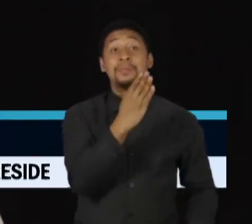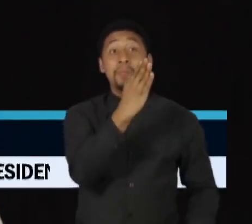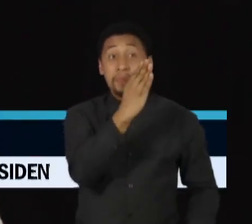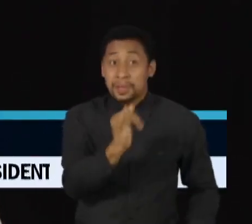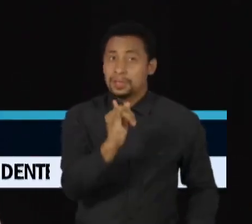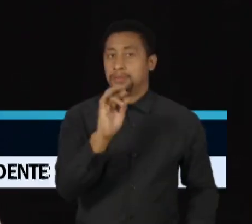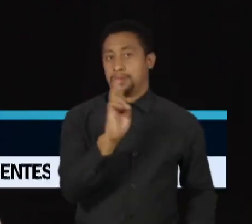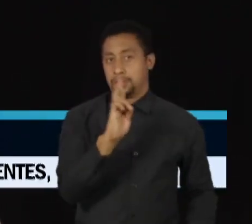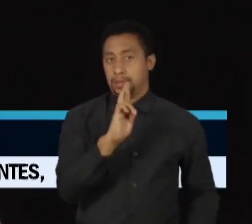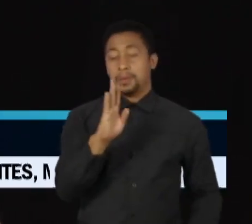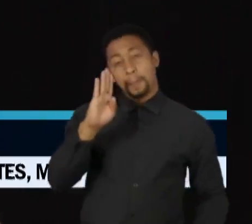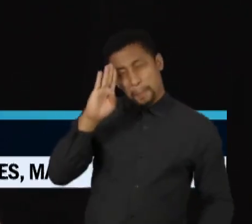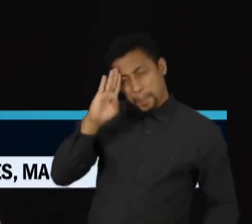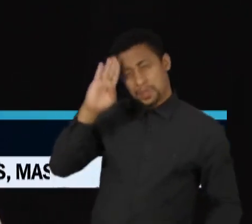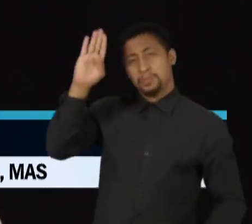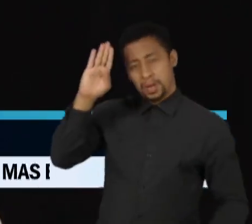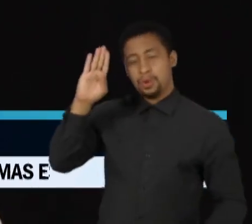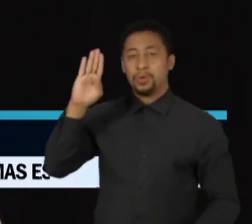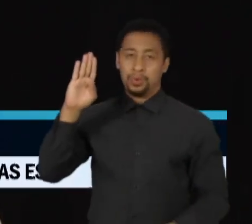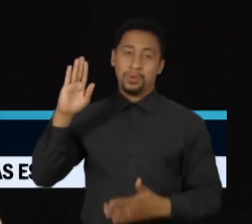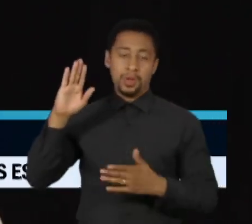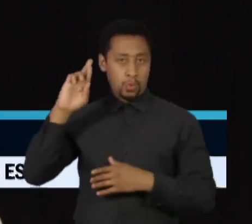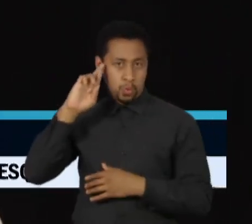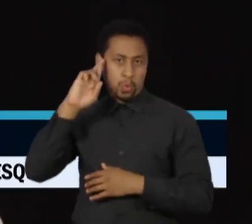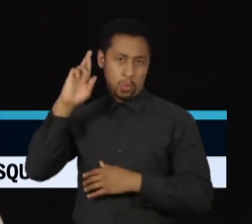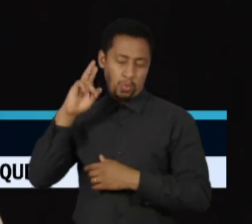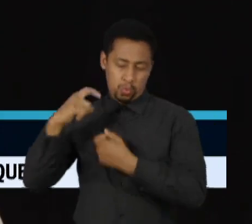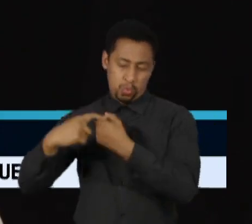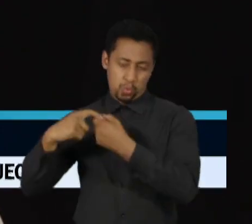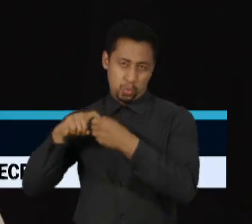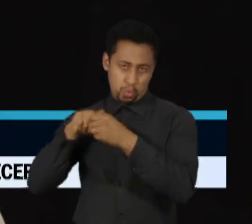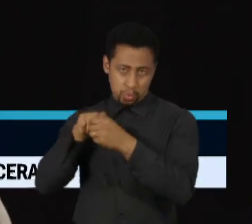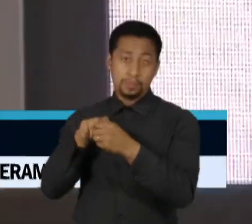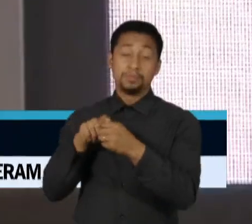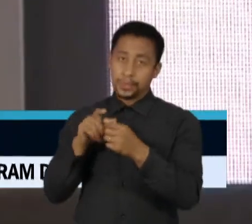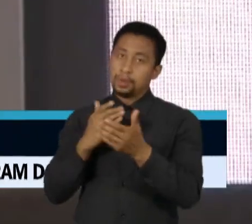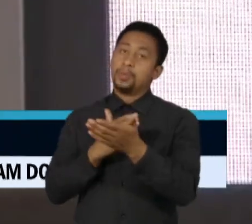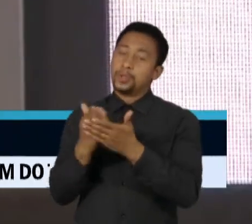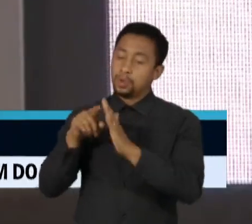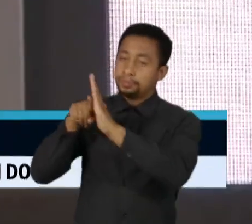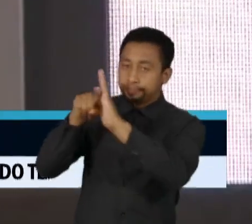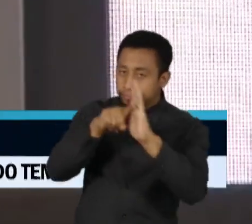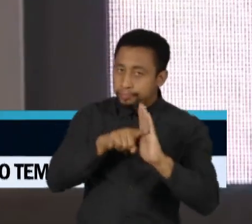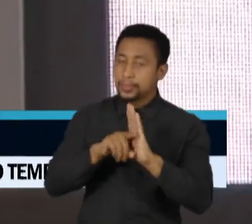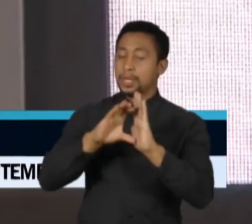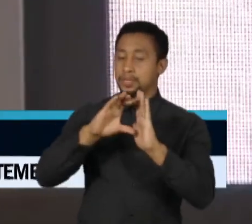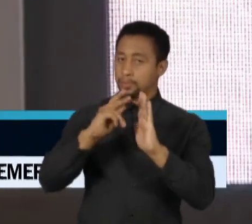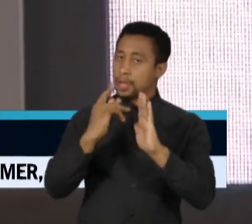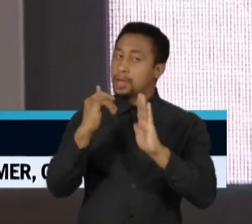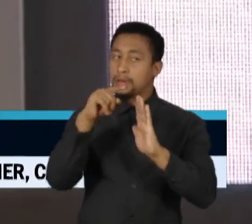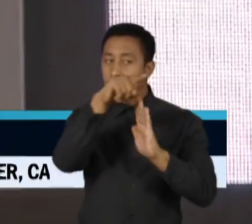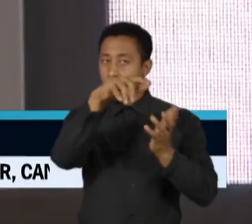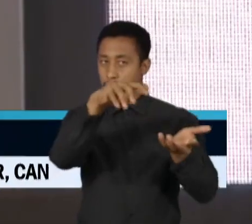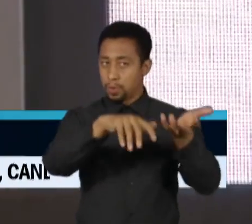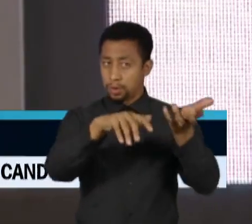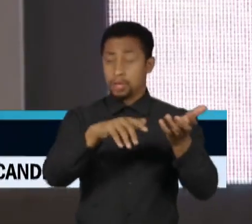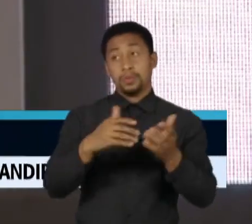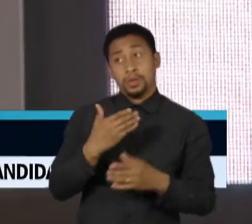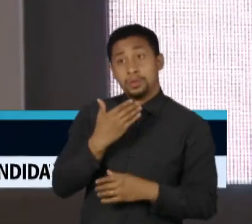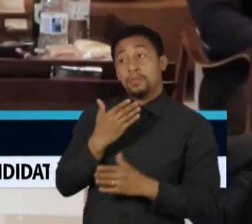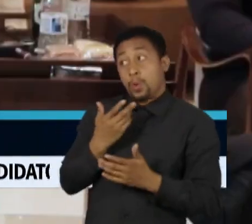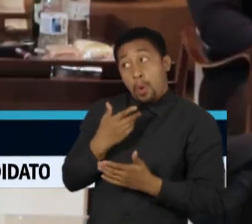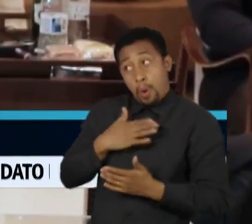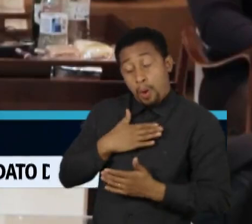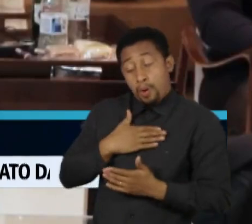principais acionistas viraram alvo de um pedido de CPI no Congresso e teriam oferecido um aporte financeiro de